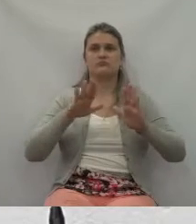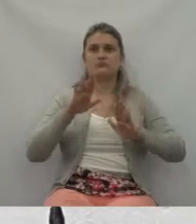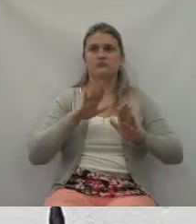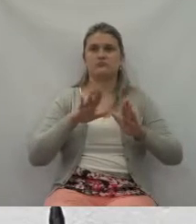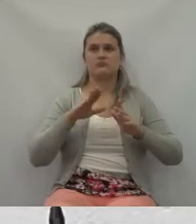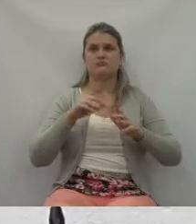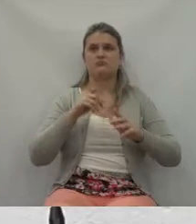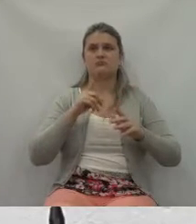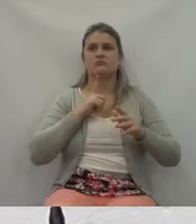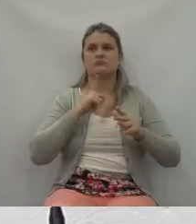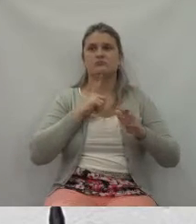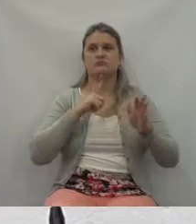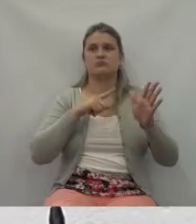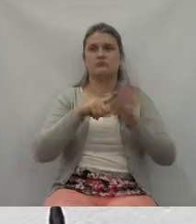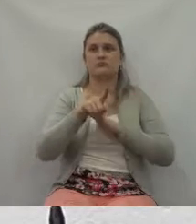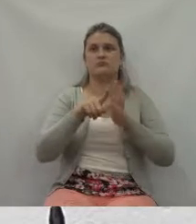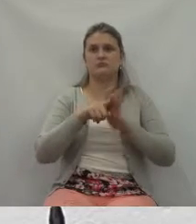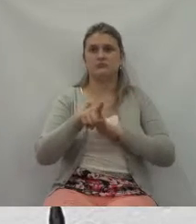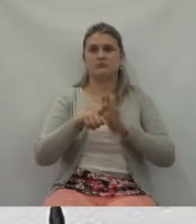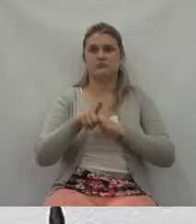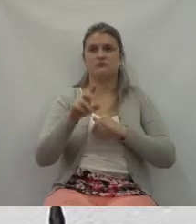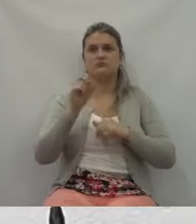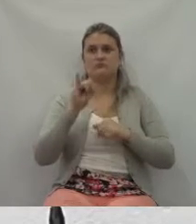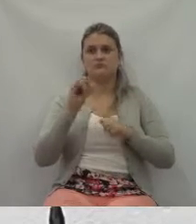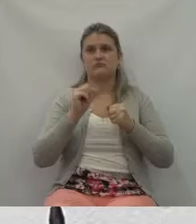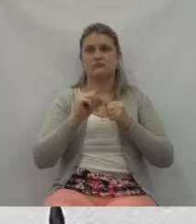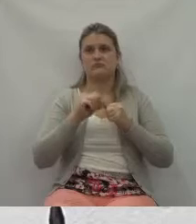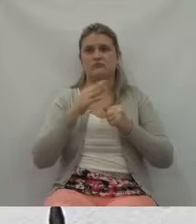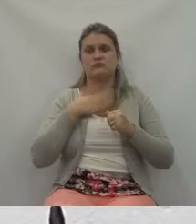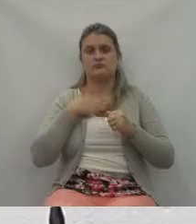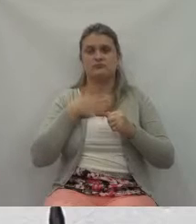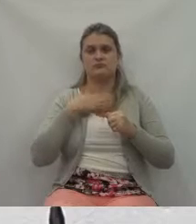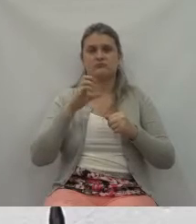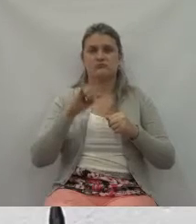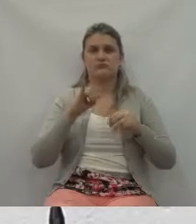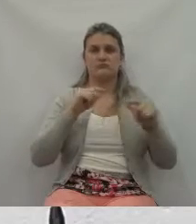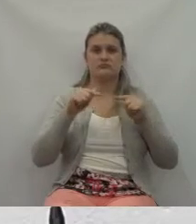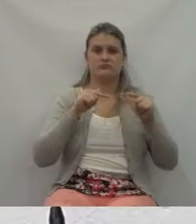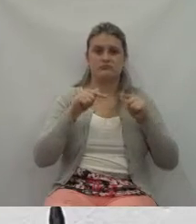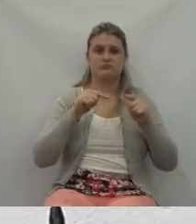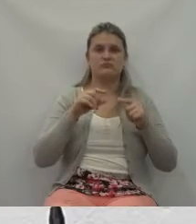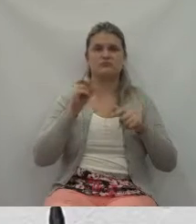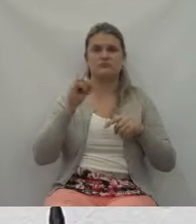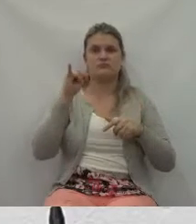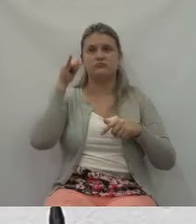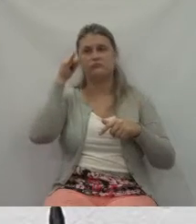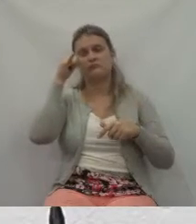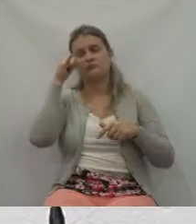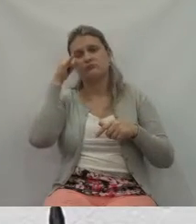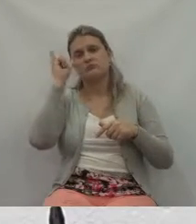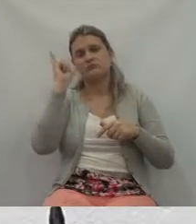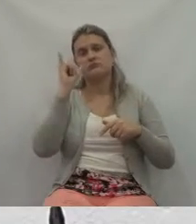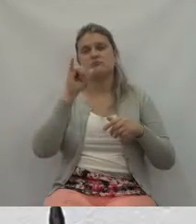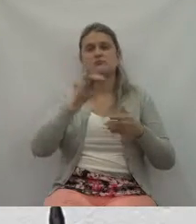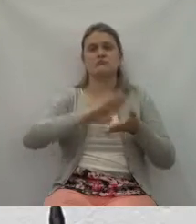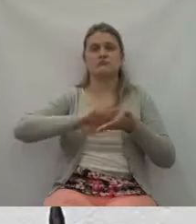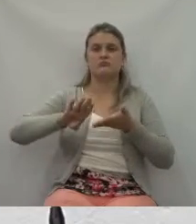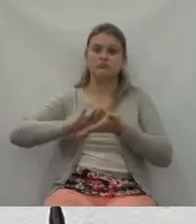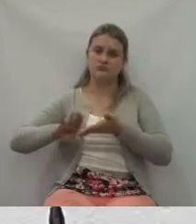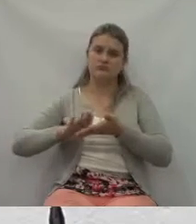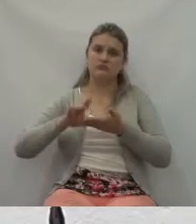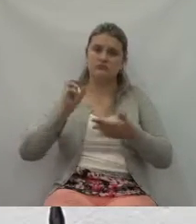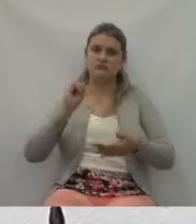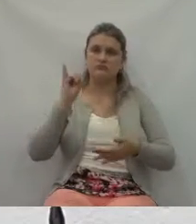estamos fazendo a nossa parte com o recurso público? Estamos evitando os desperdícios? Estamos tentando evitar a roubalheira? Estamos